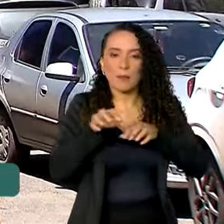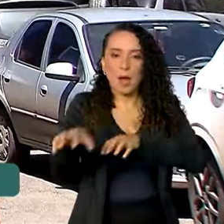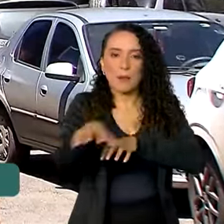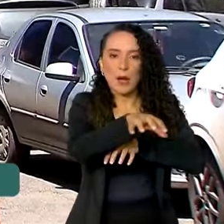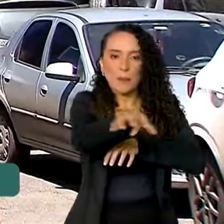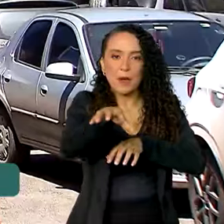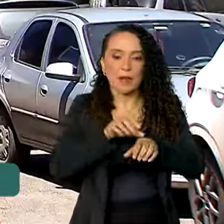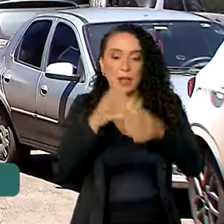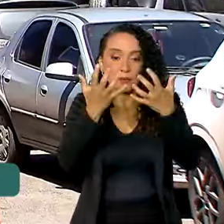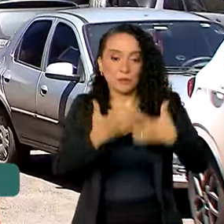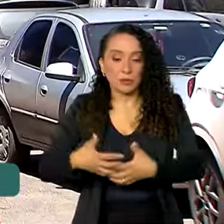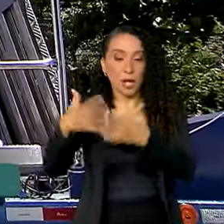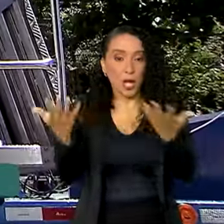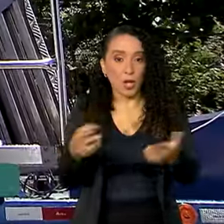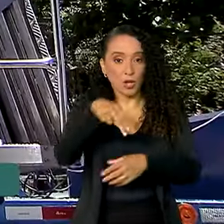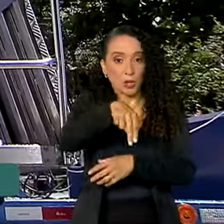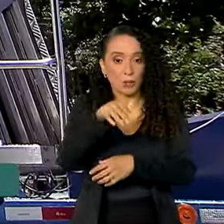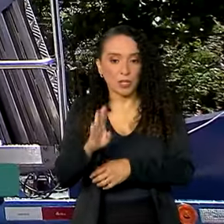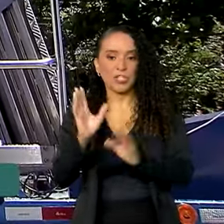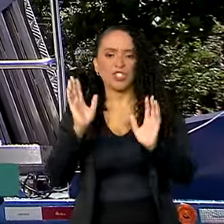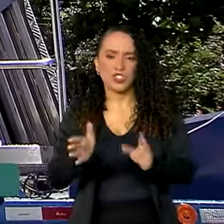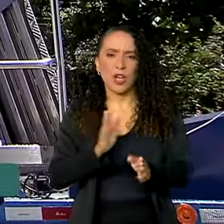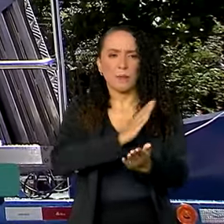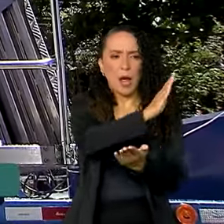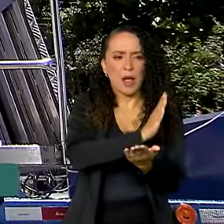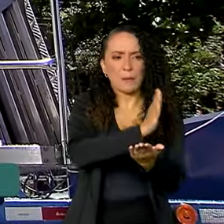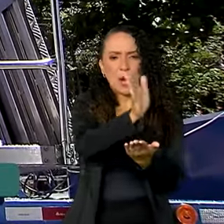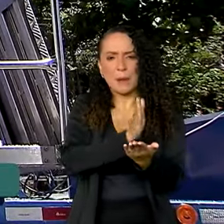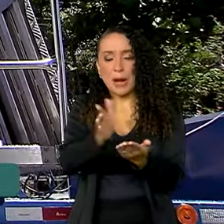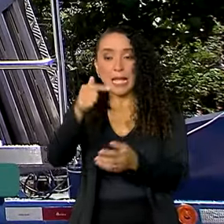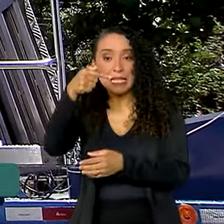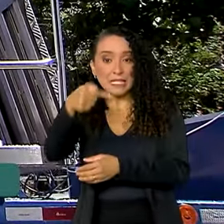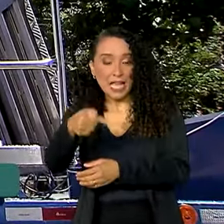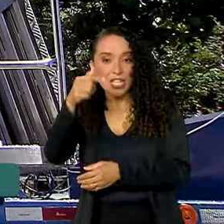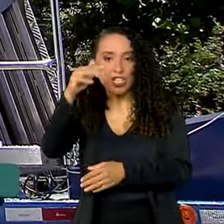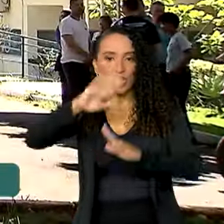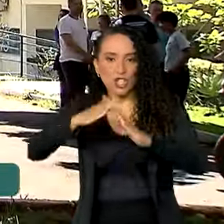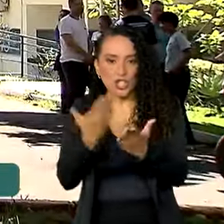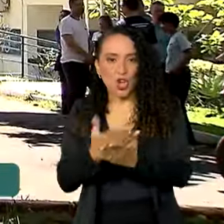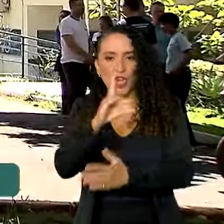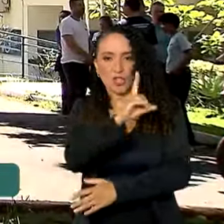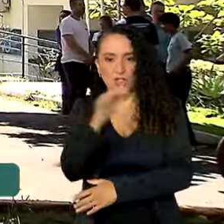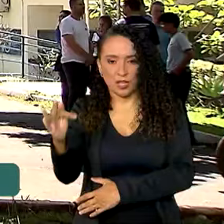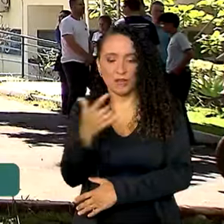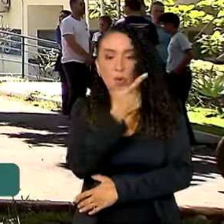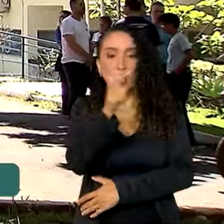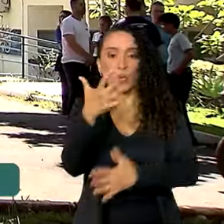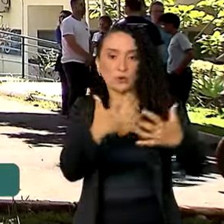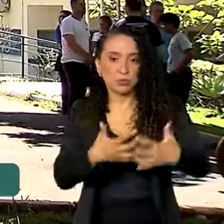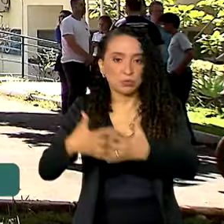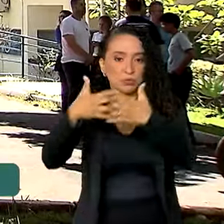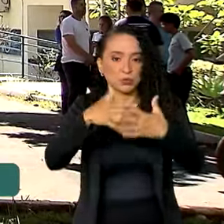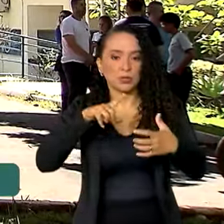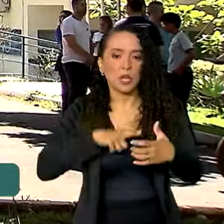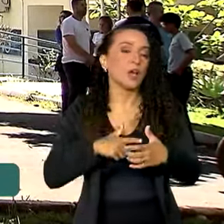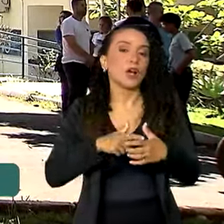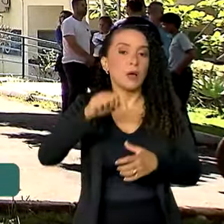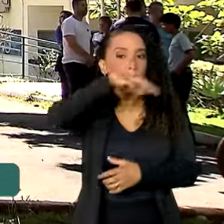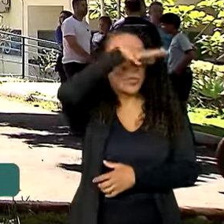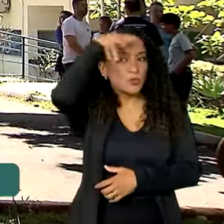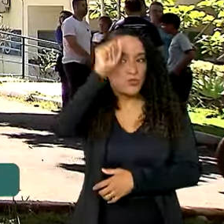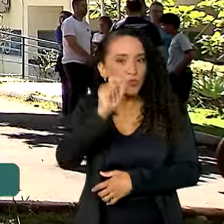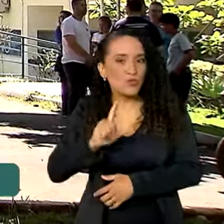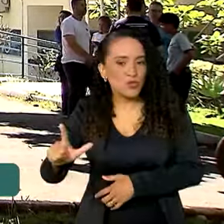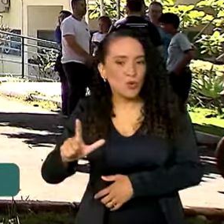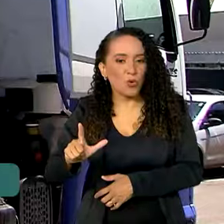carreta, que está no Núcleo Bandeirante, já passou por outras sete escolas do Distrito Federal. Outra carreta está no Mato Grosso do